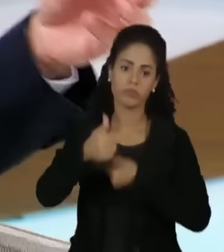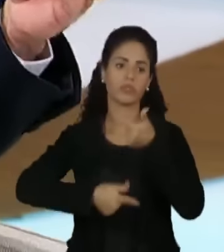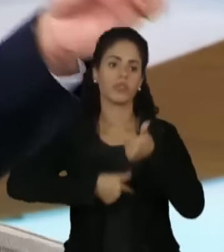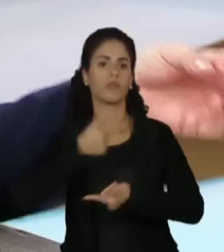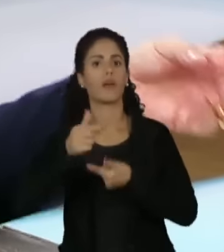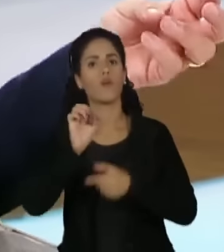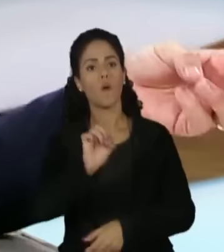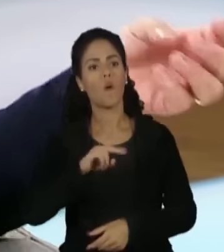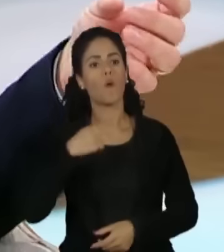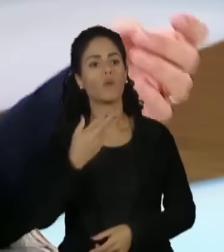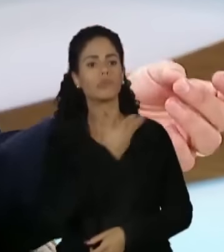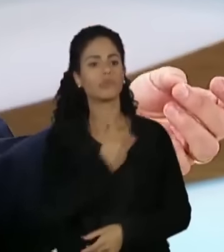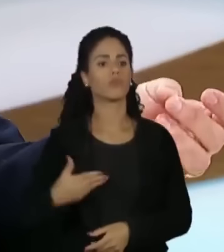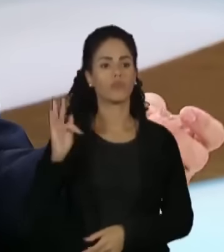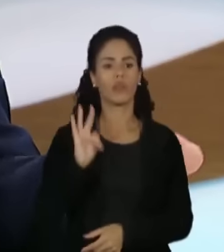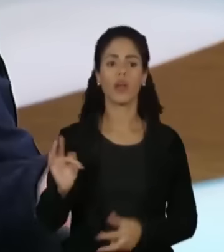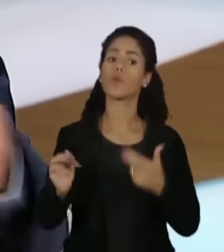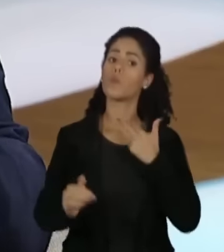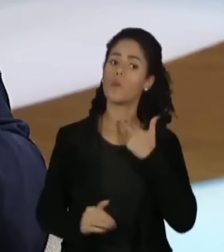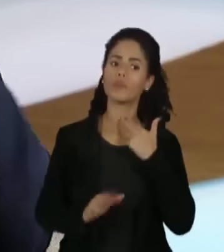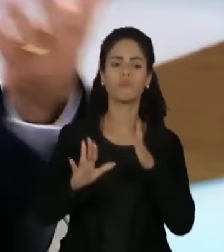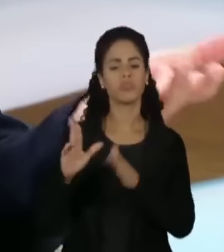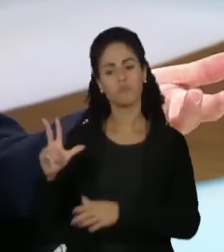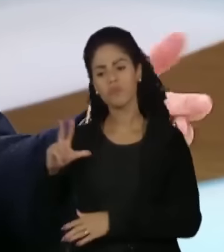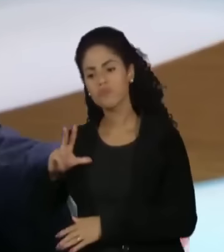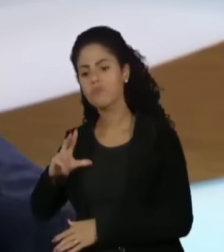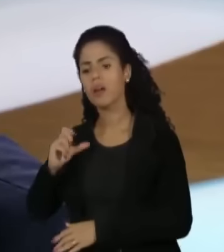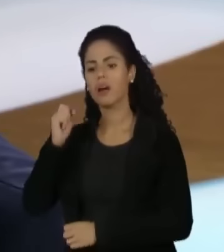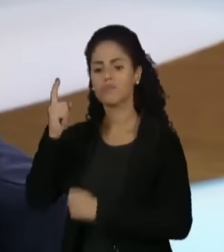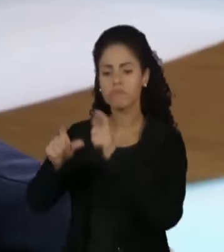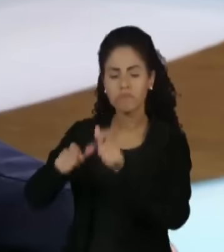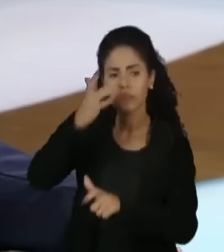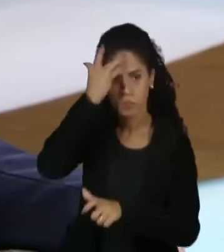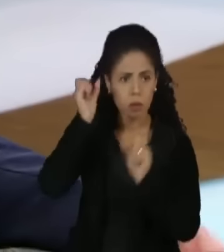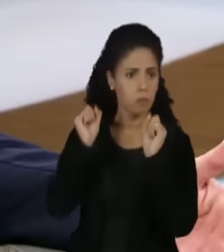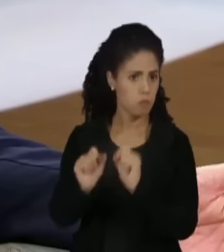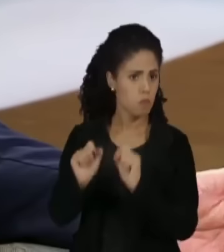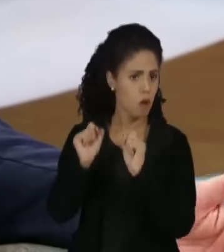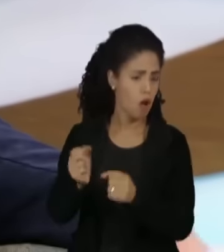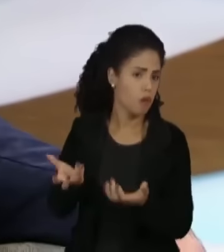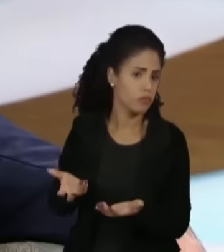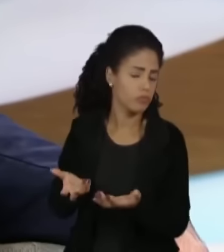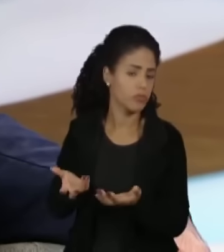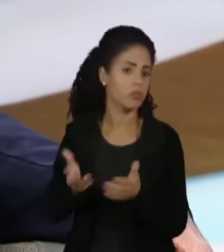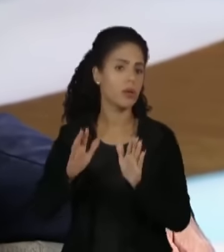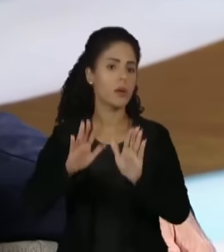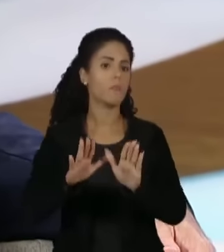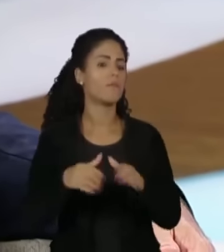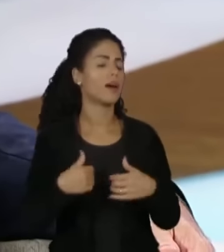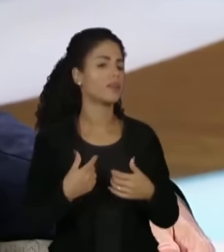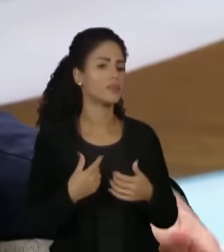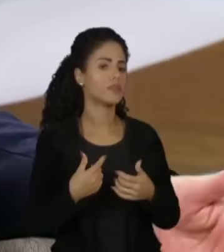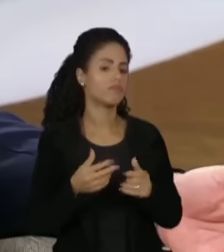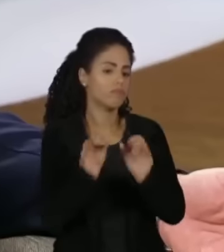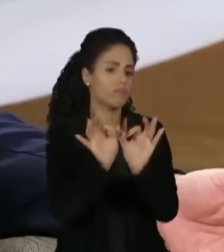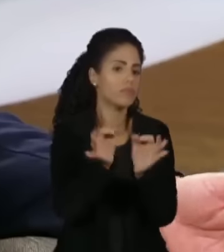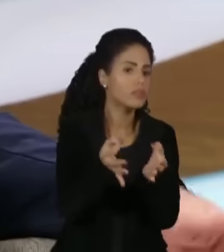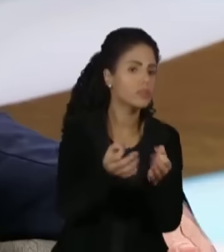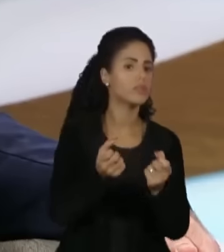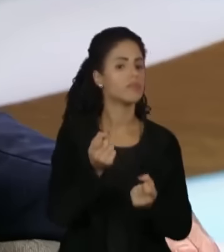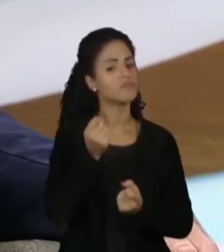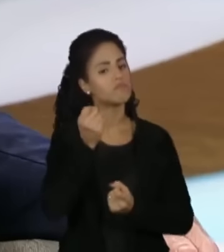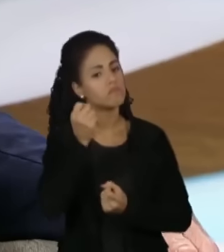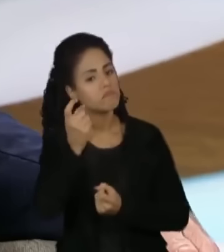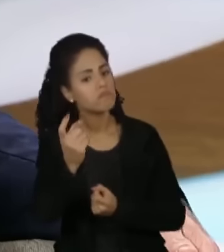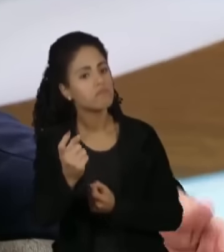envolvam União, Estados e Municípios. Então eu abstenho sempre de advogar nessa salária, mas ainda de forma muito tímida, em poucas